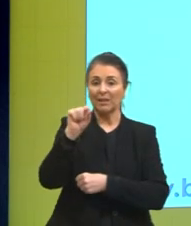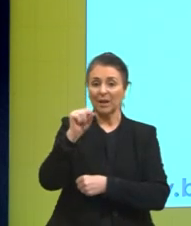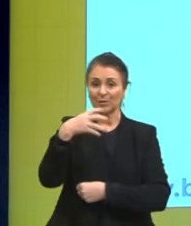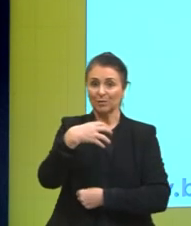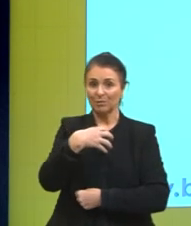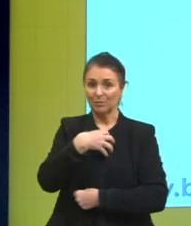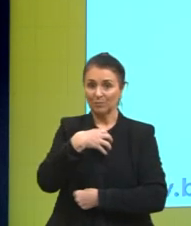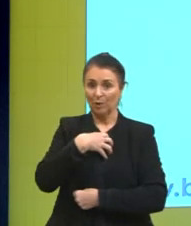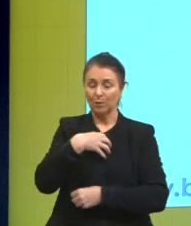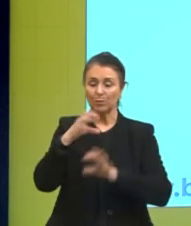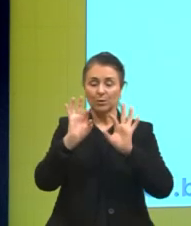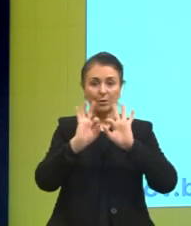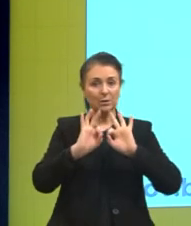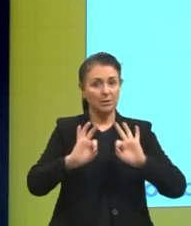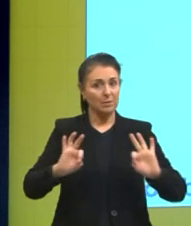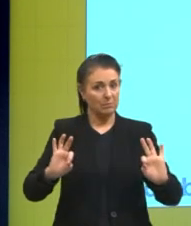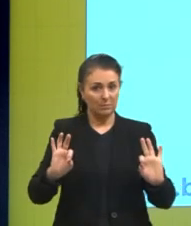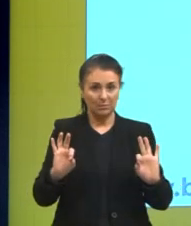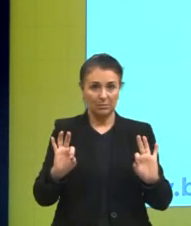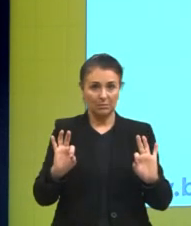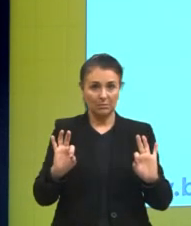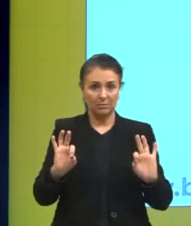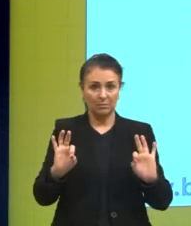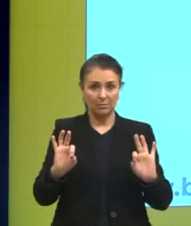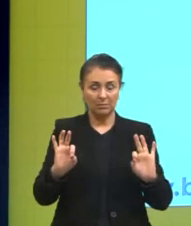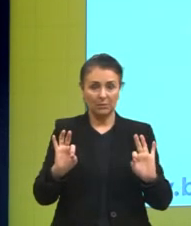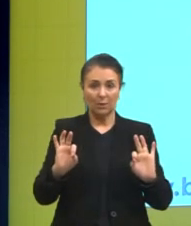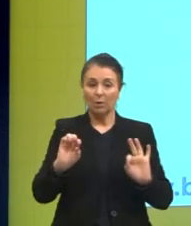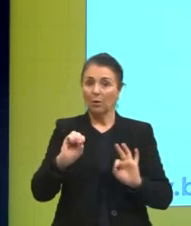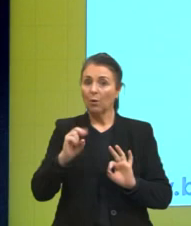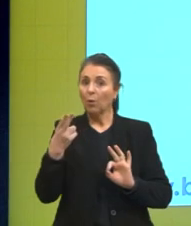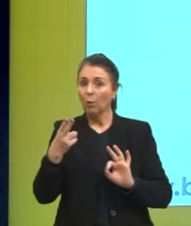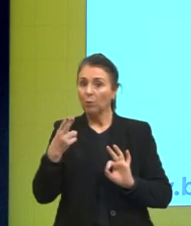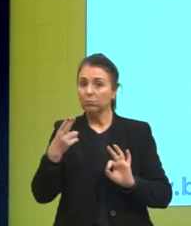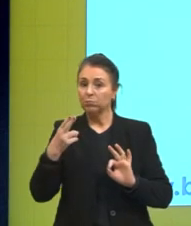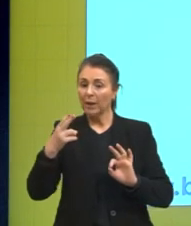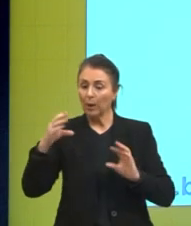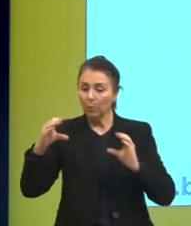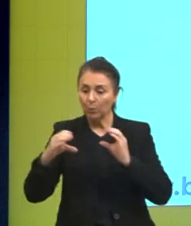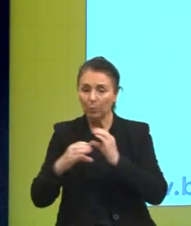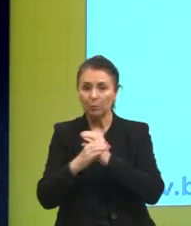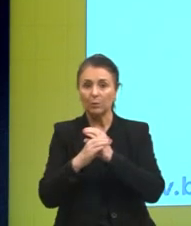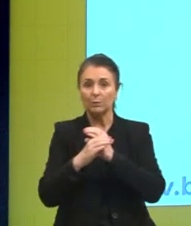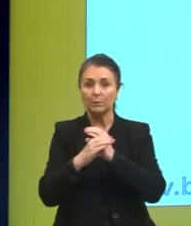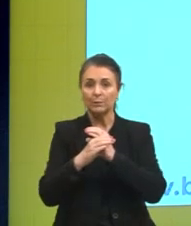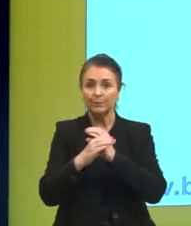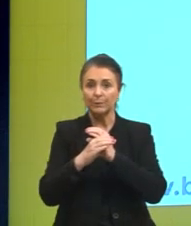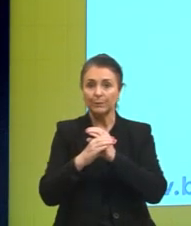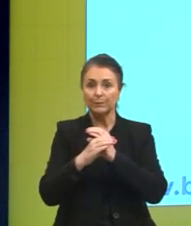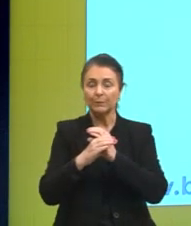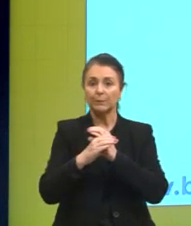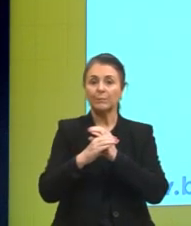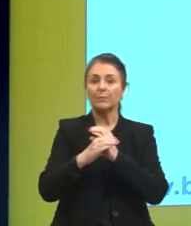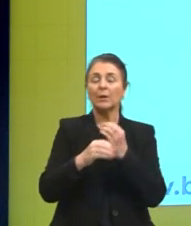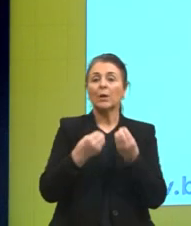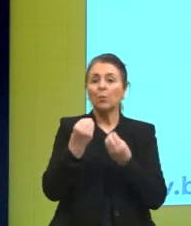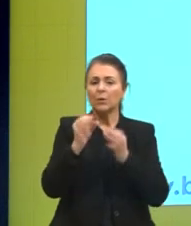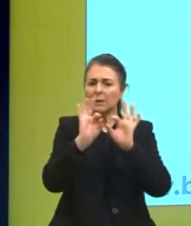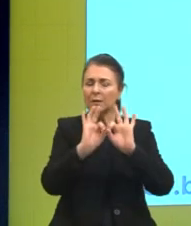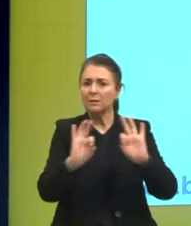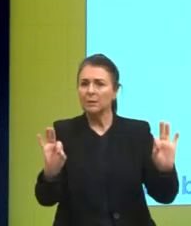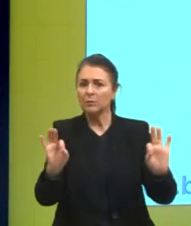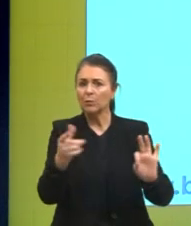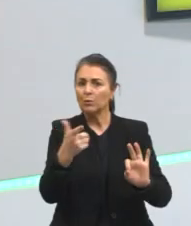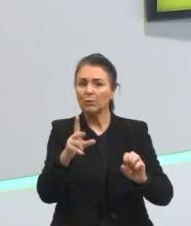simples né ou compostos quando é que um tempo verbal é simples quando não